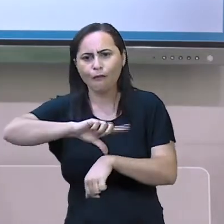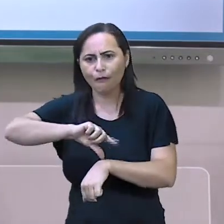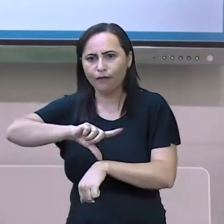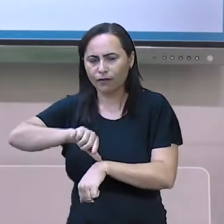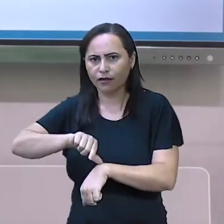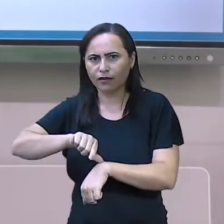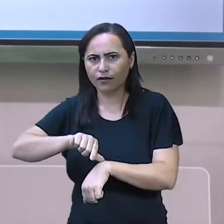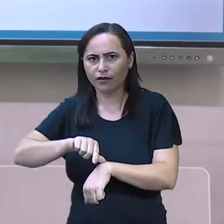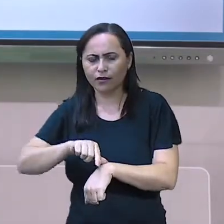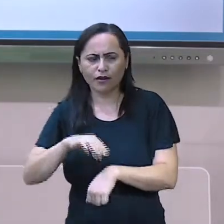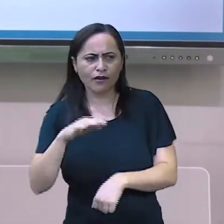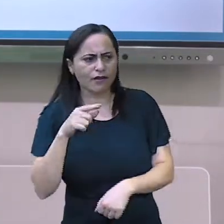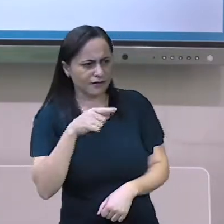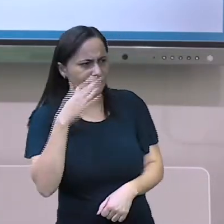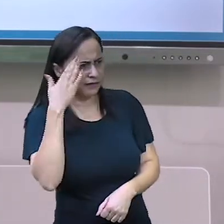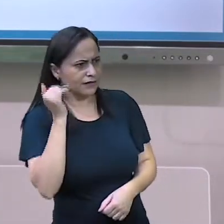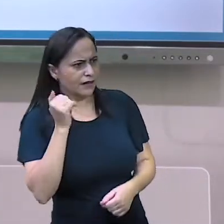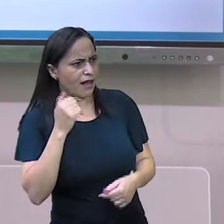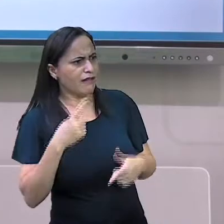você sabe para que serve o relógio?